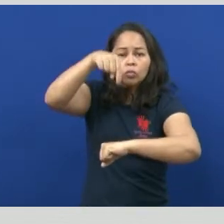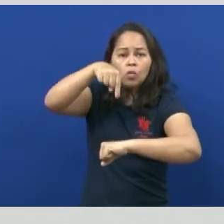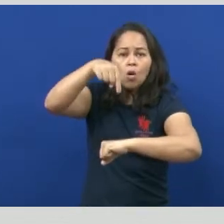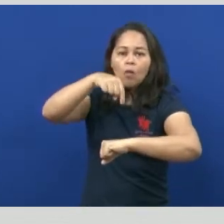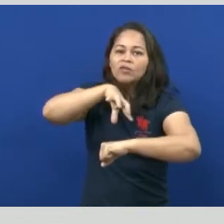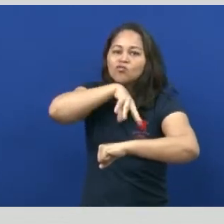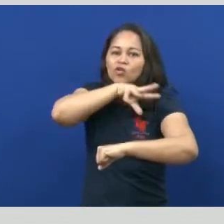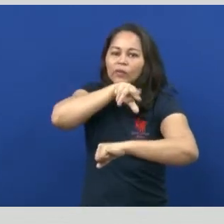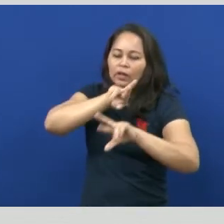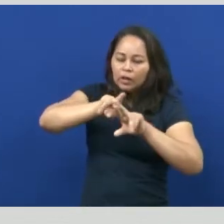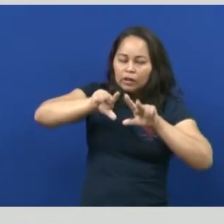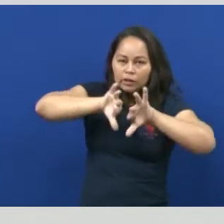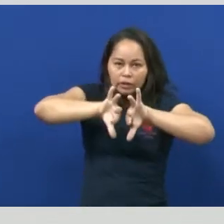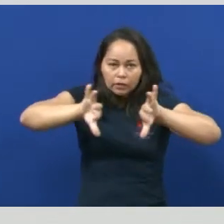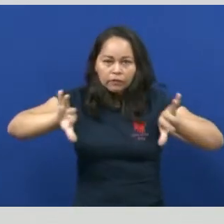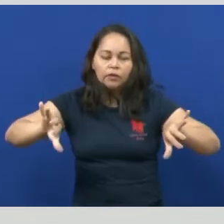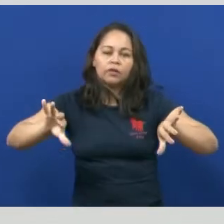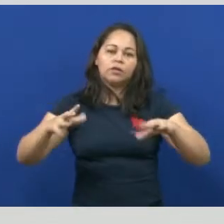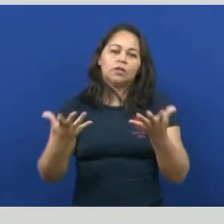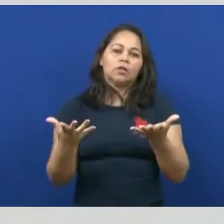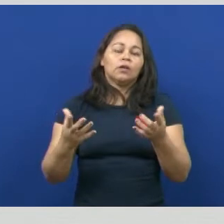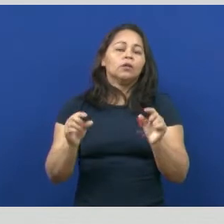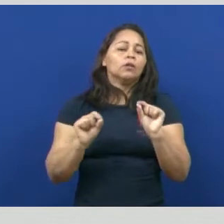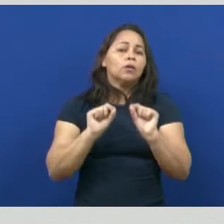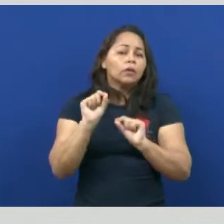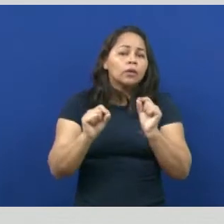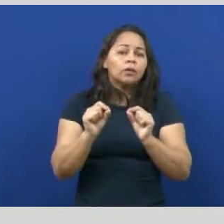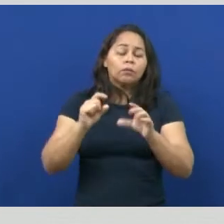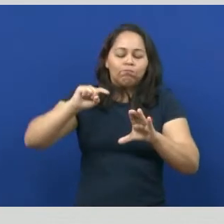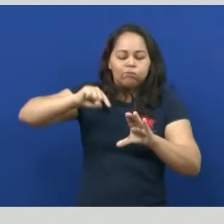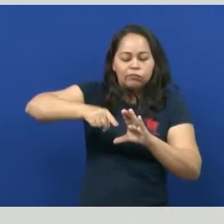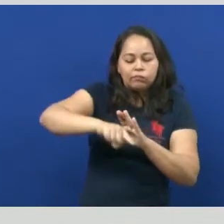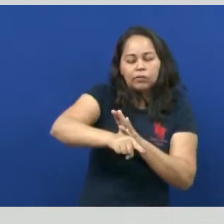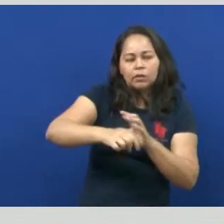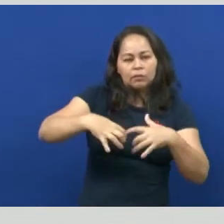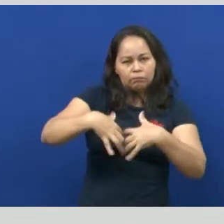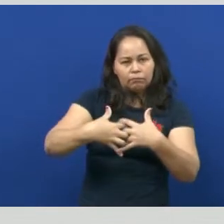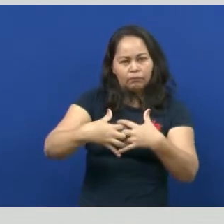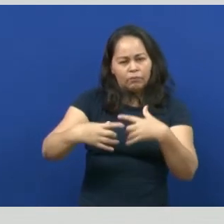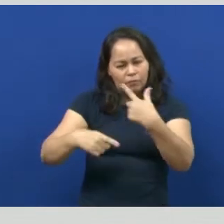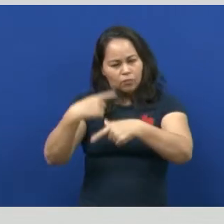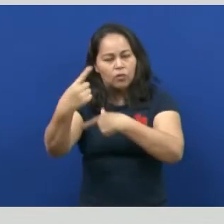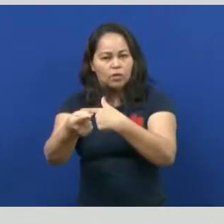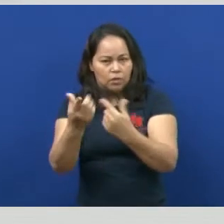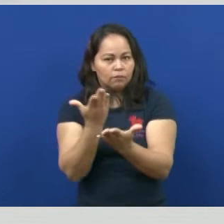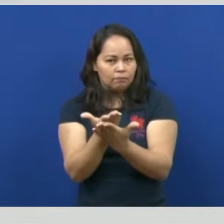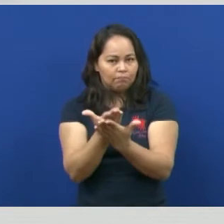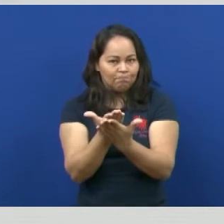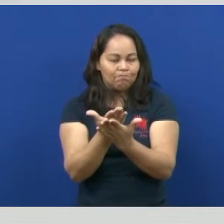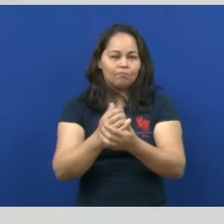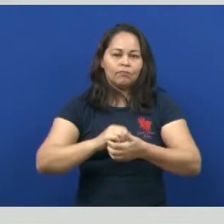eles começam aí ter essa diferenciação. Questão também um pouco mais complexa, mas que aí a gente vê em outras aulas.